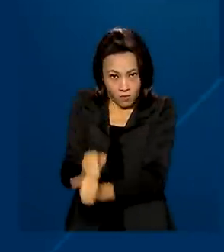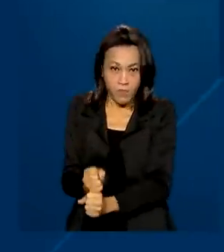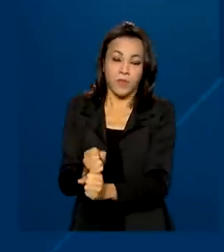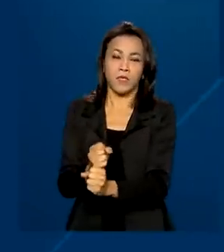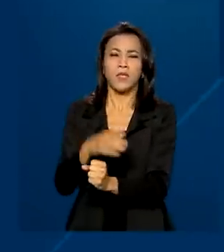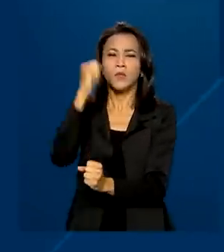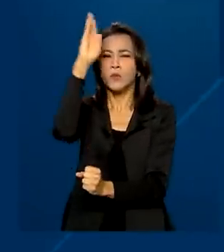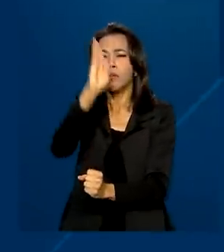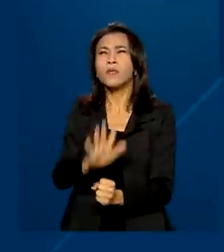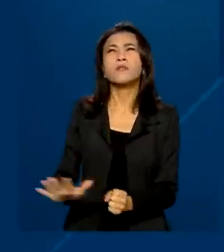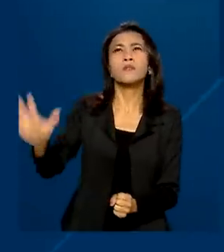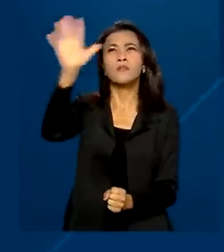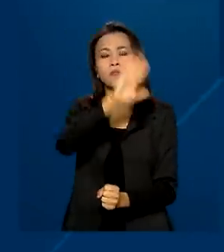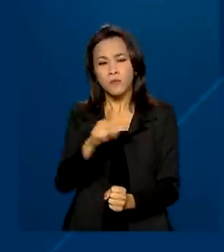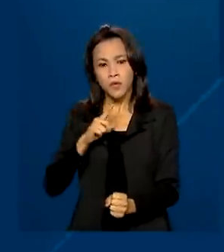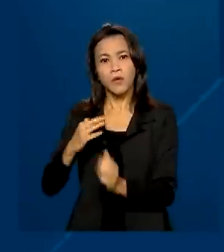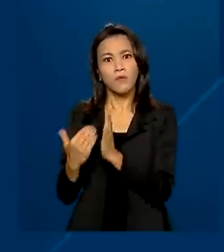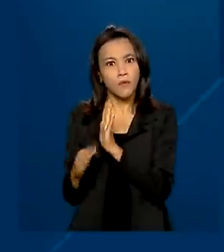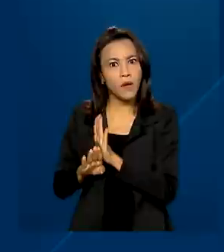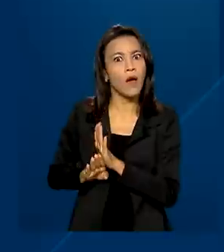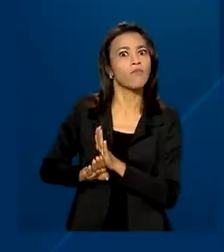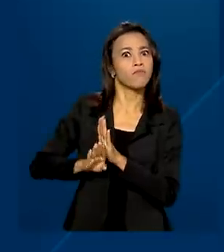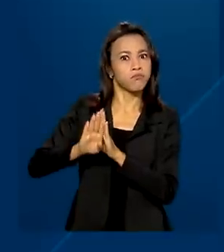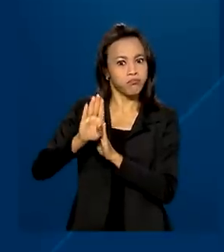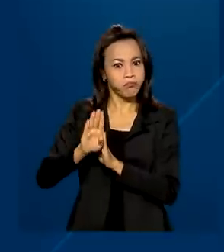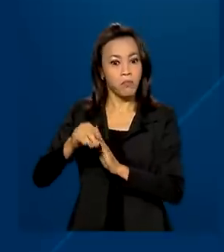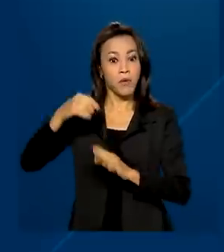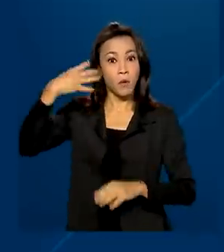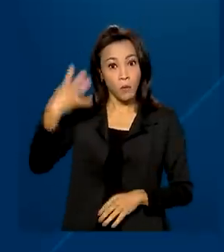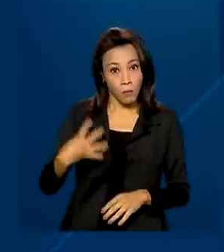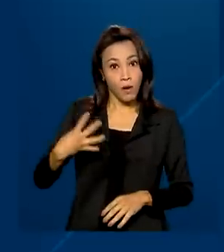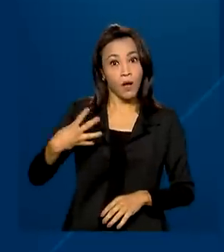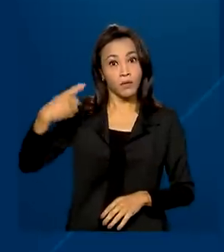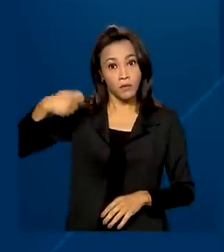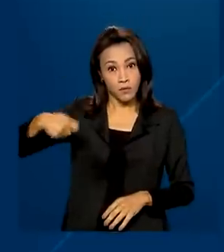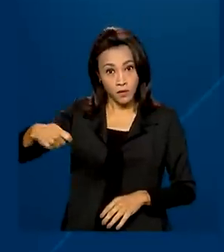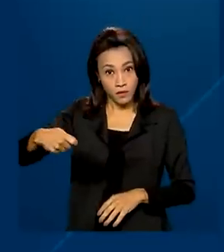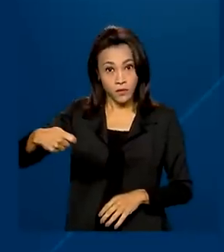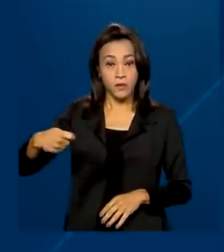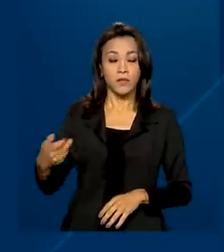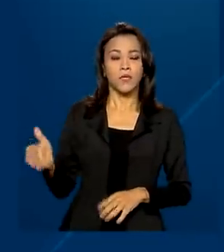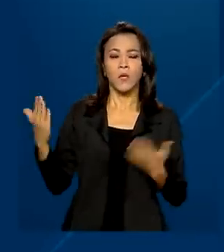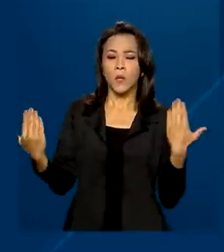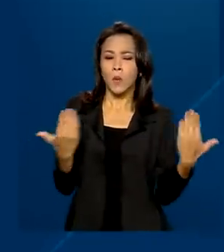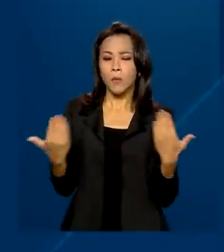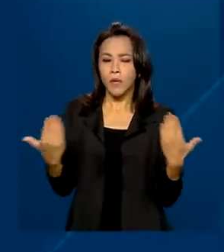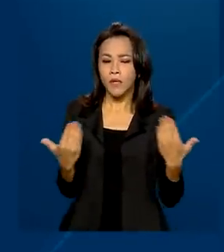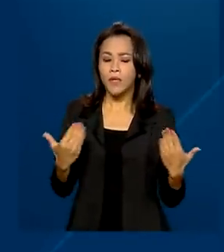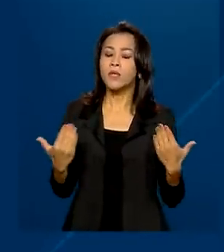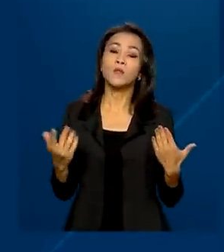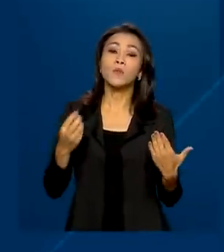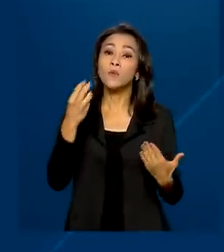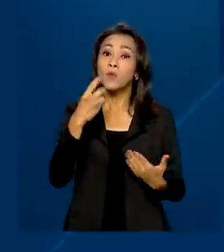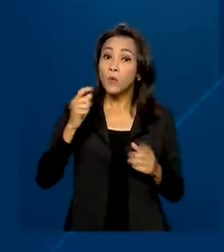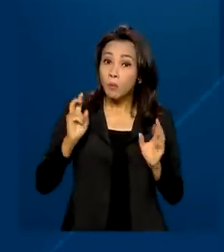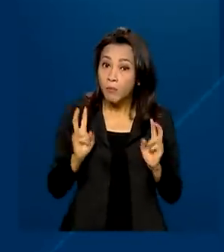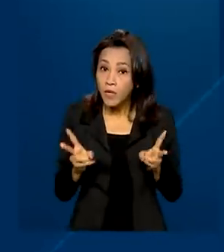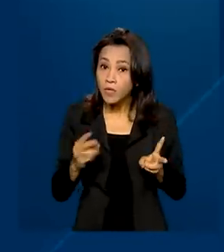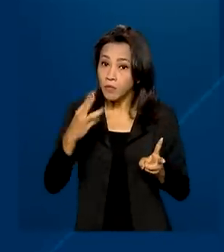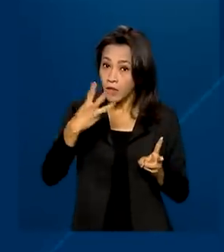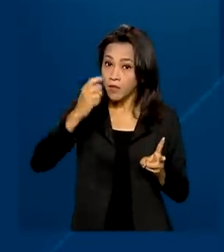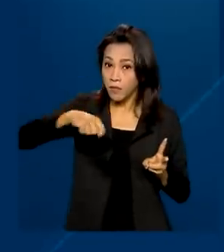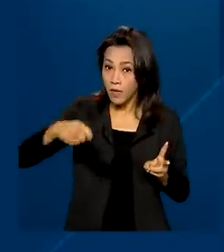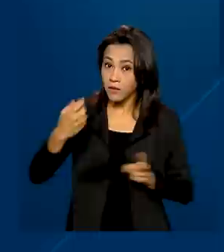Brasil, registrou alta pelo quarto trimestre consecutivo. Na comparação com o mesmo trimestre de 2021,